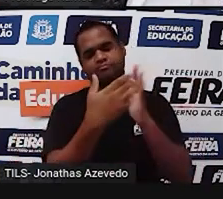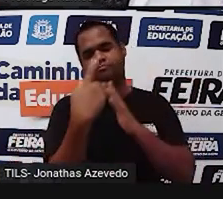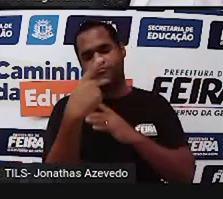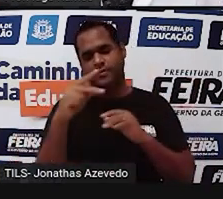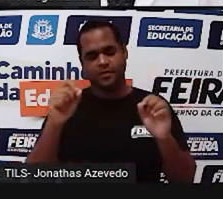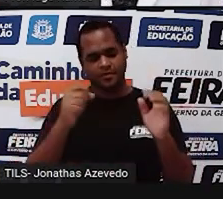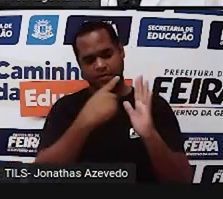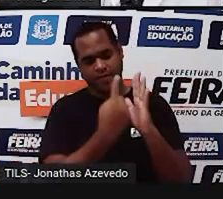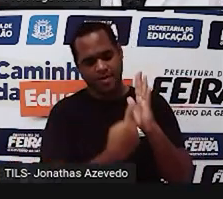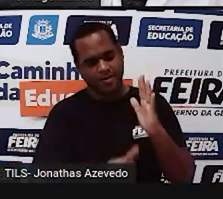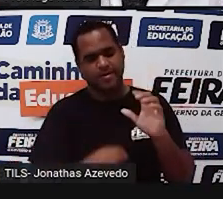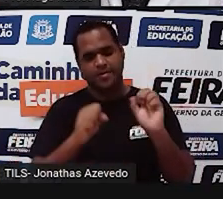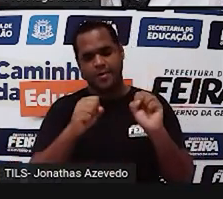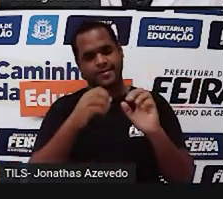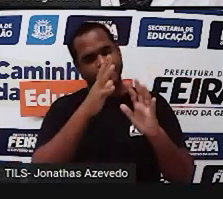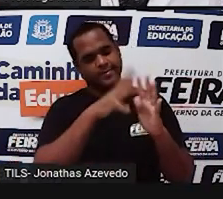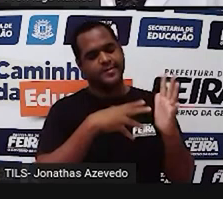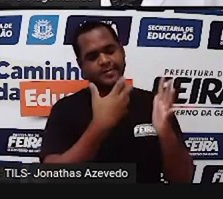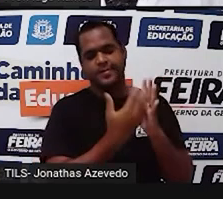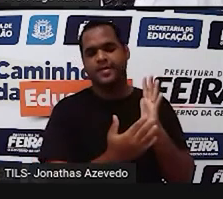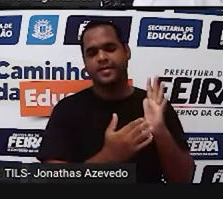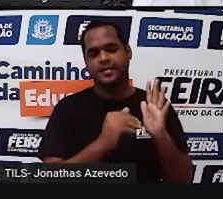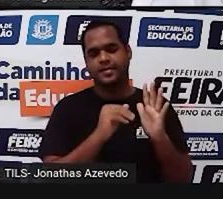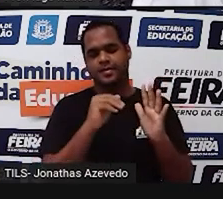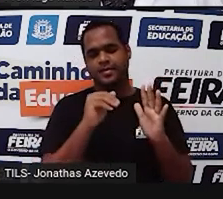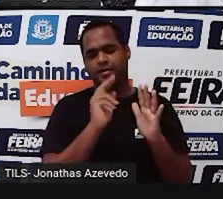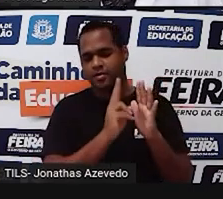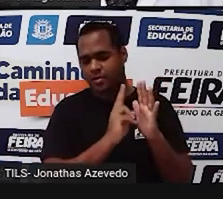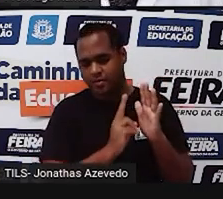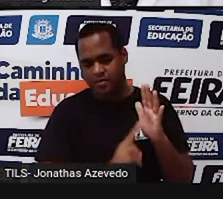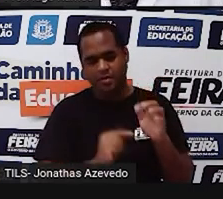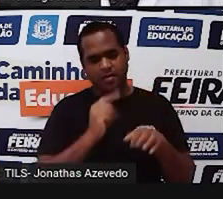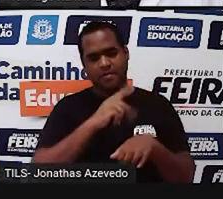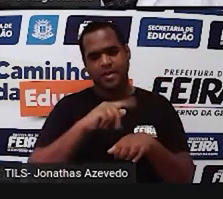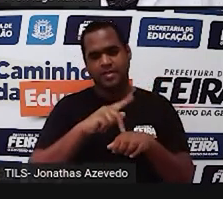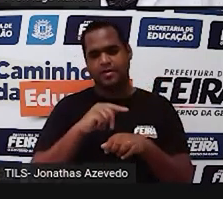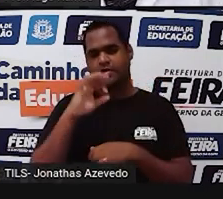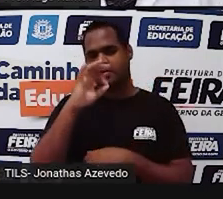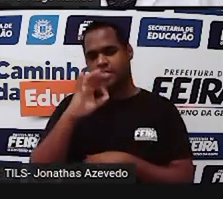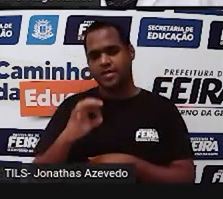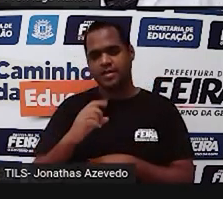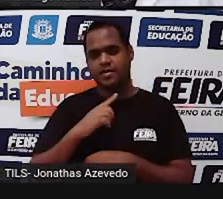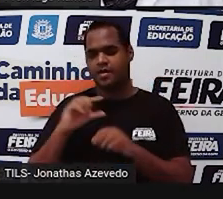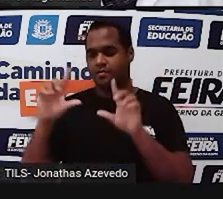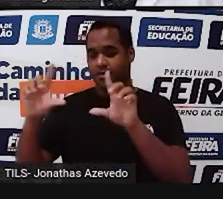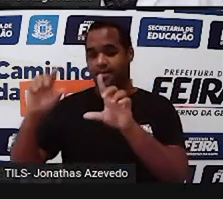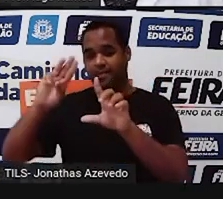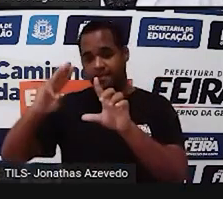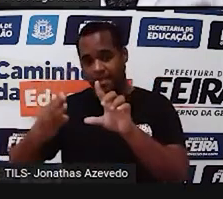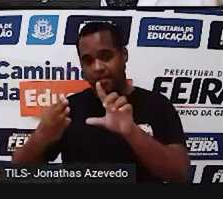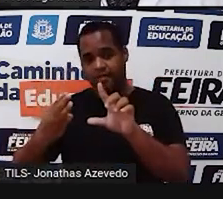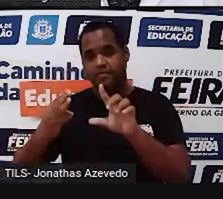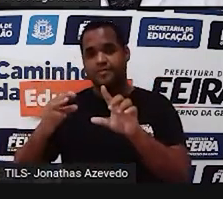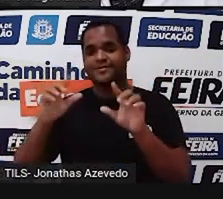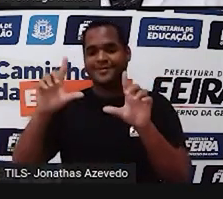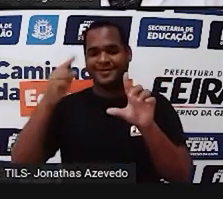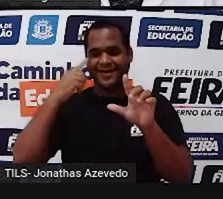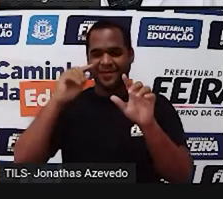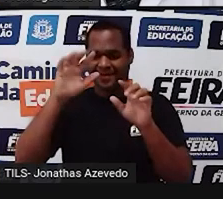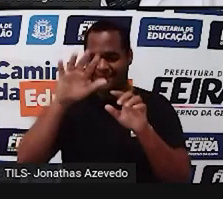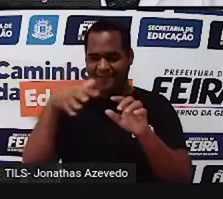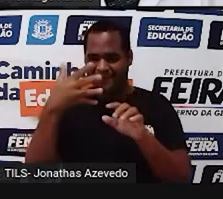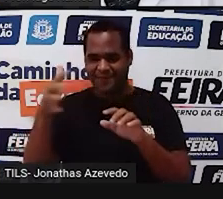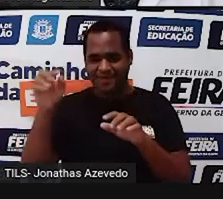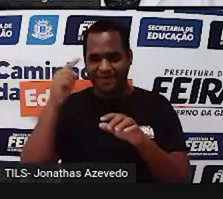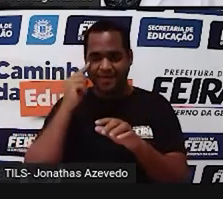os países, as porcentagens, né? E aquela coluna vazia ali dos milhões vai ser os resultados que